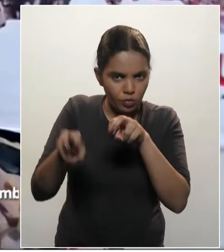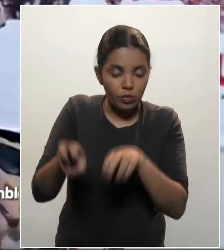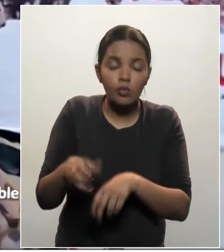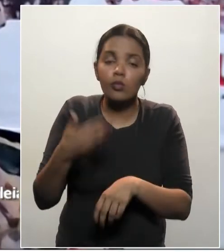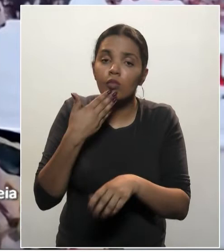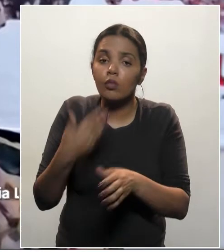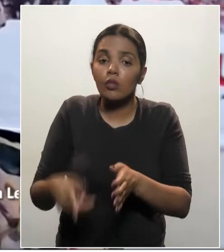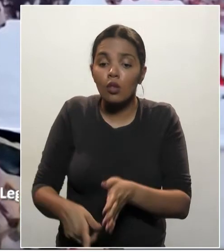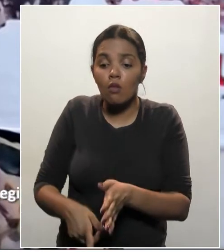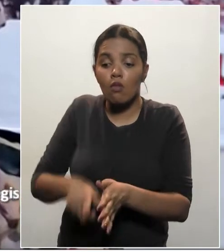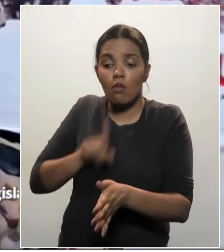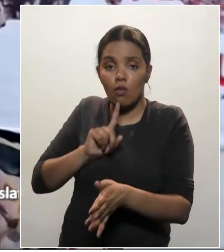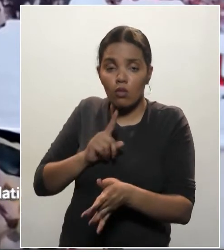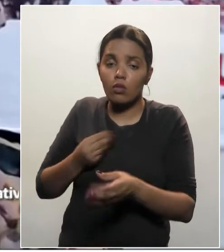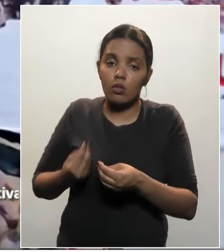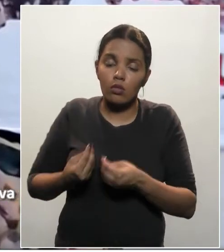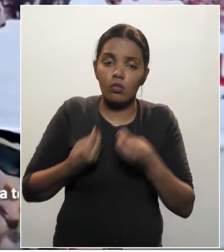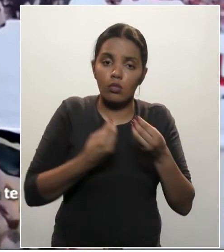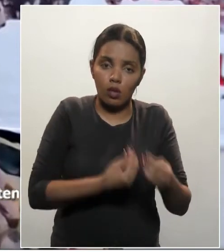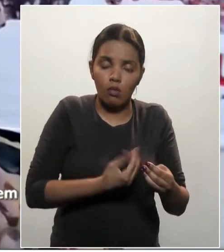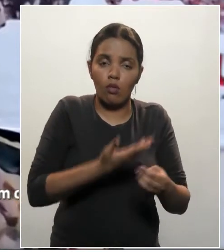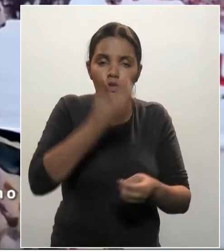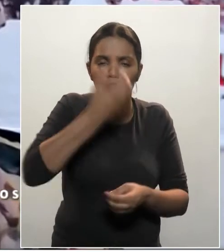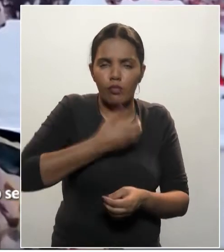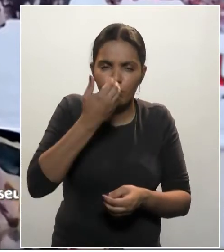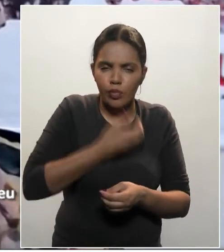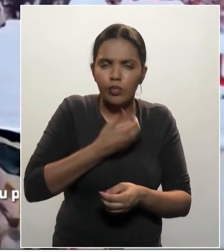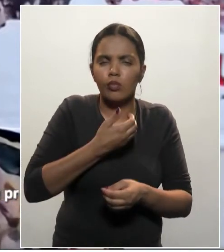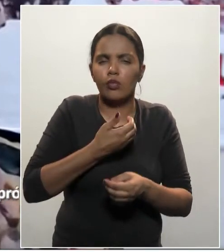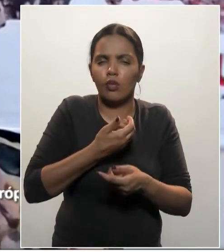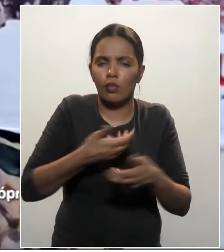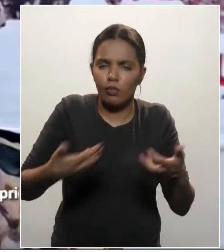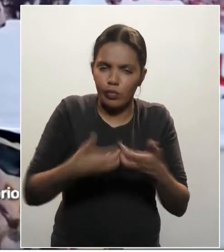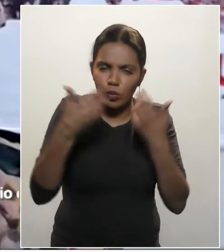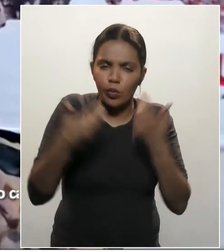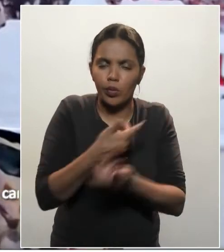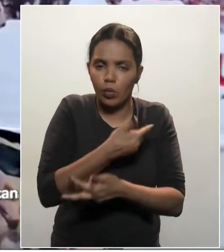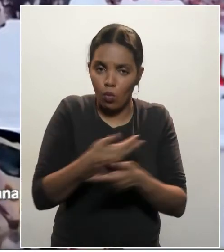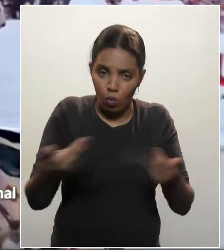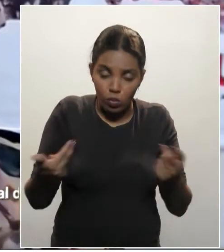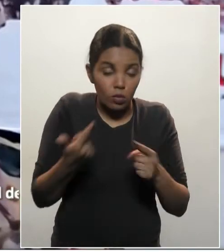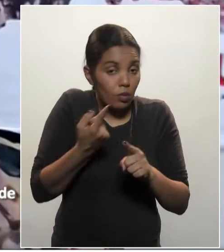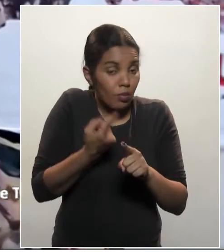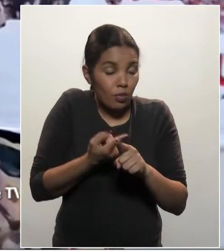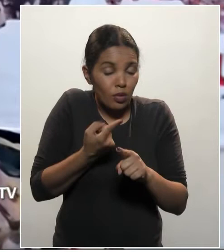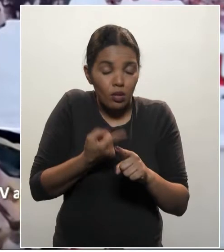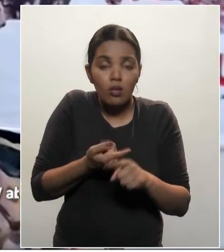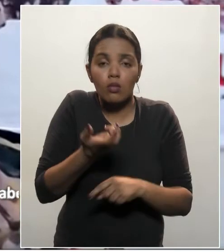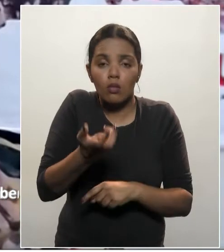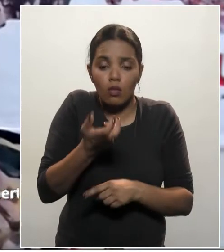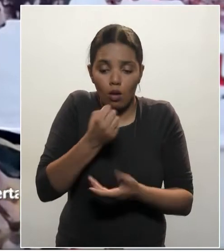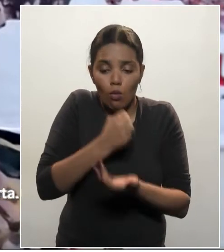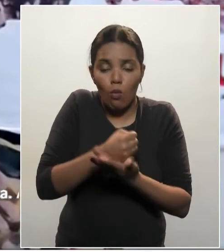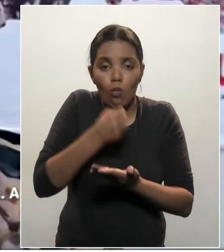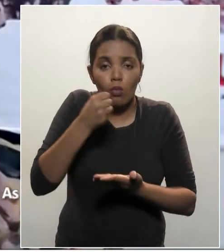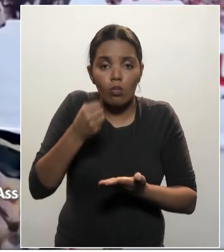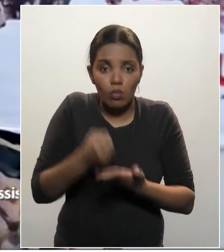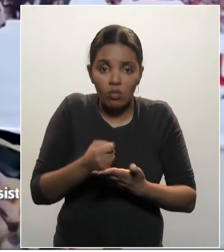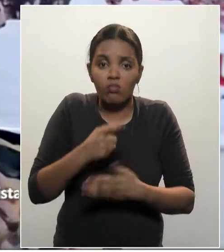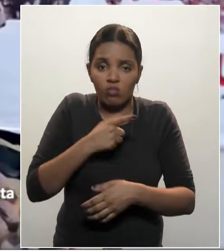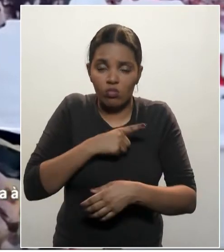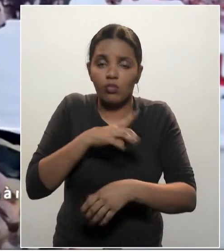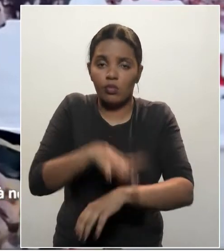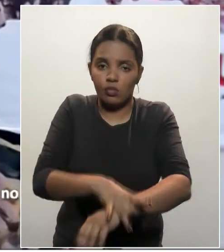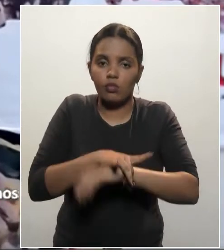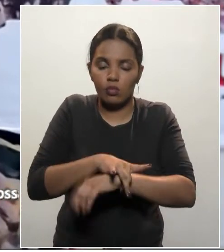antecipação da entrega de alimentos que seriam e por contrato estariam assegurados